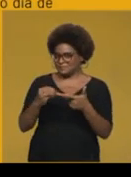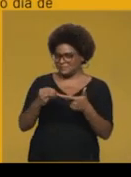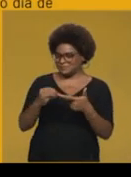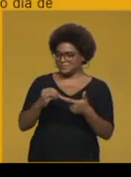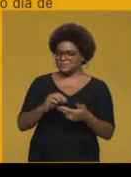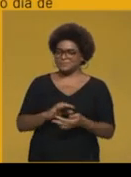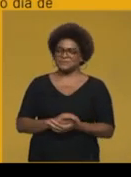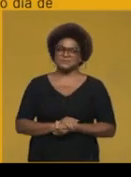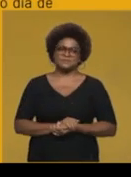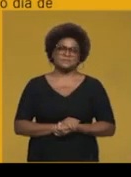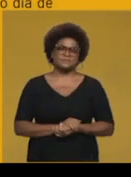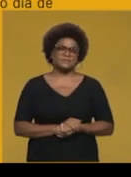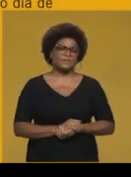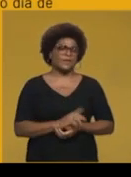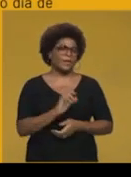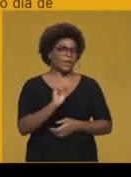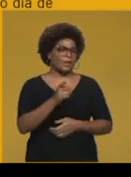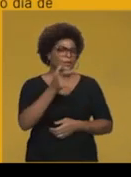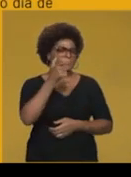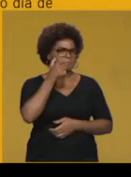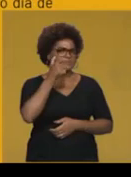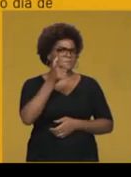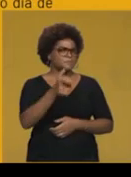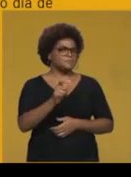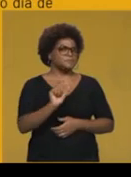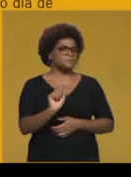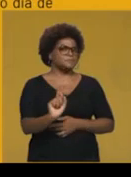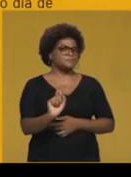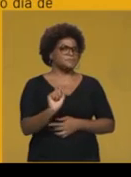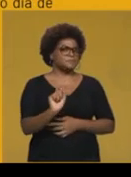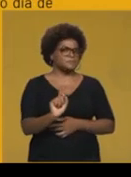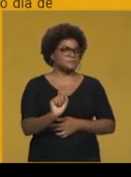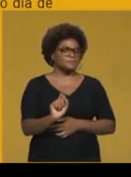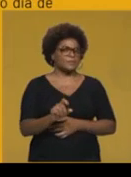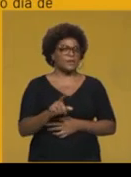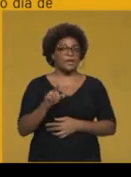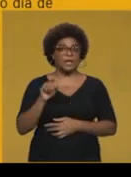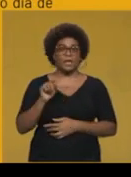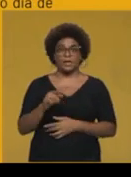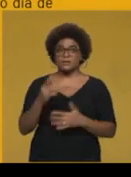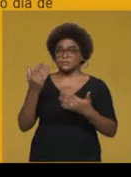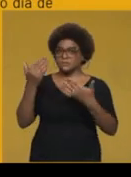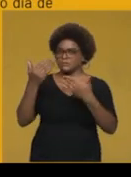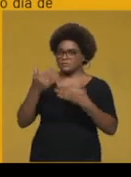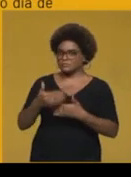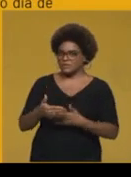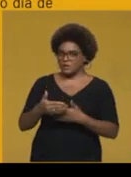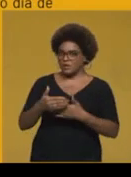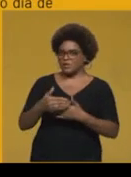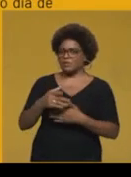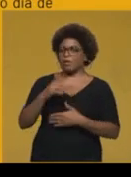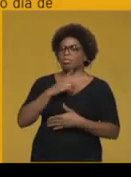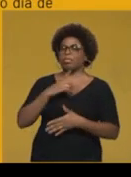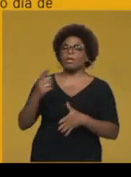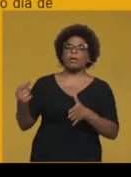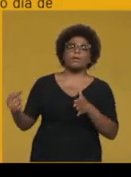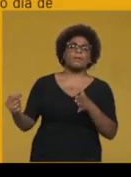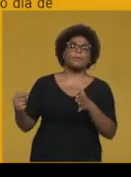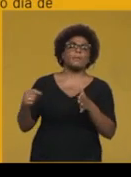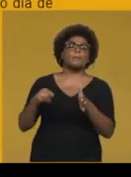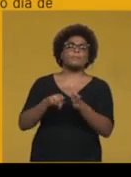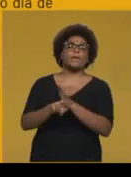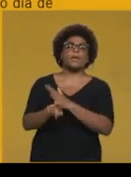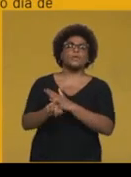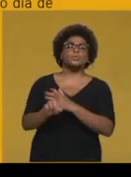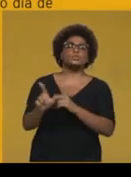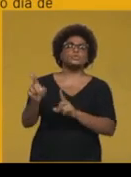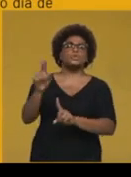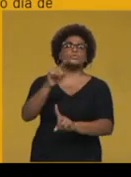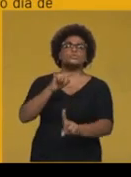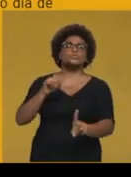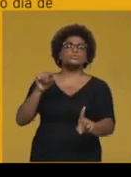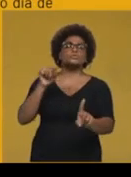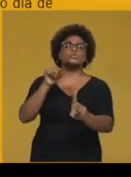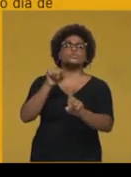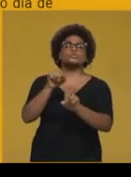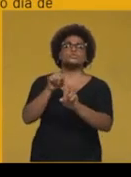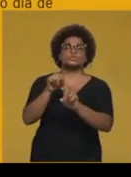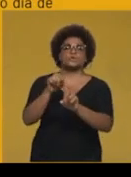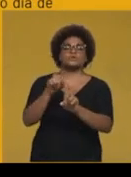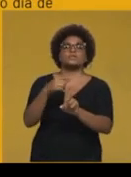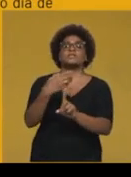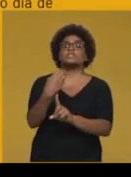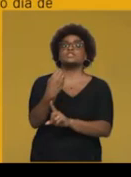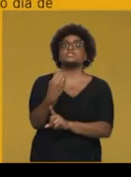gente, que o Enem, ele é composto de perguntas objetivas, né? De múltipla escolha.